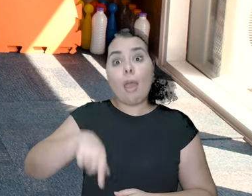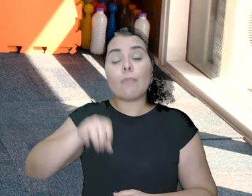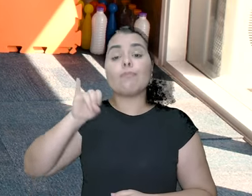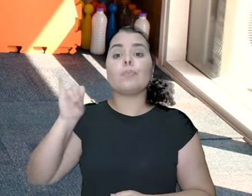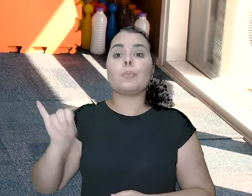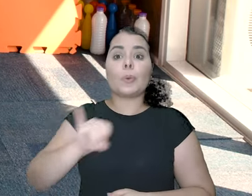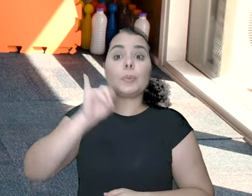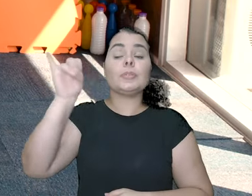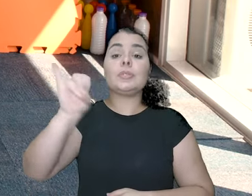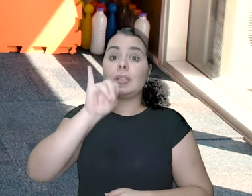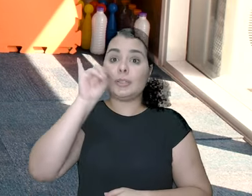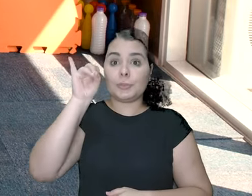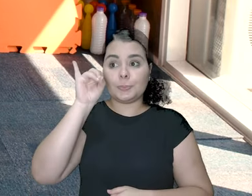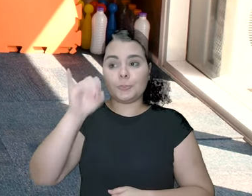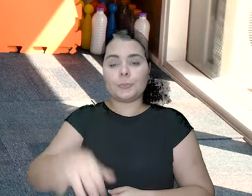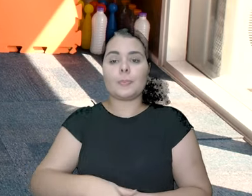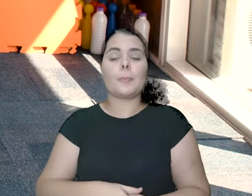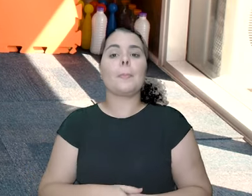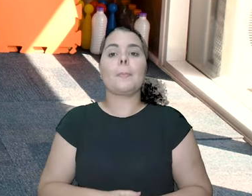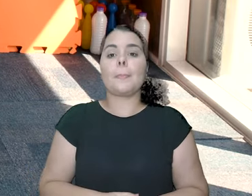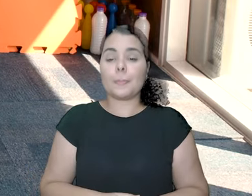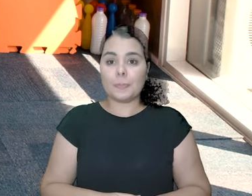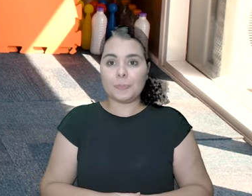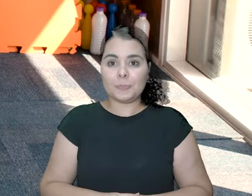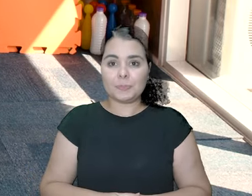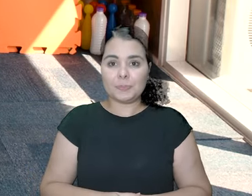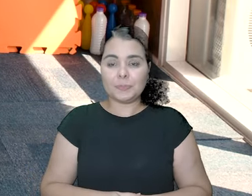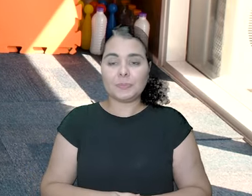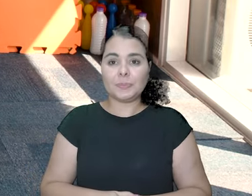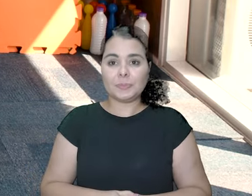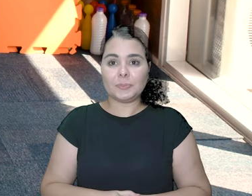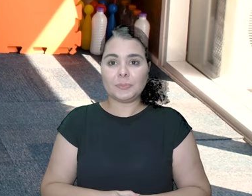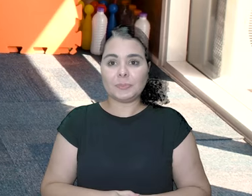Água importante. Banho.